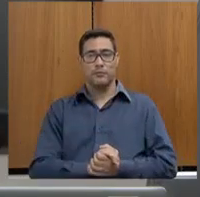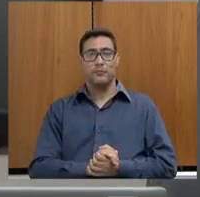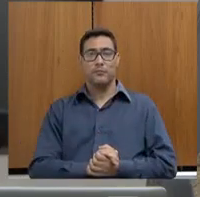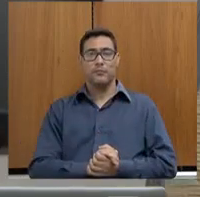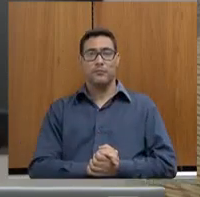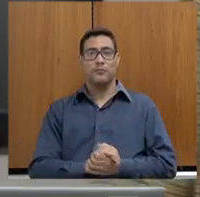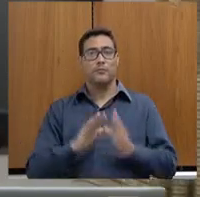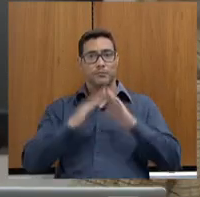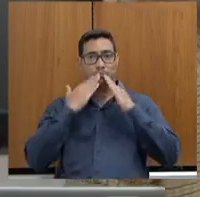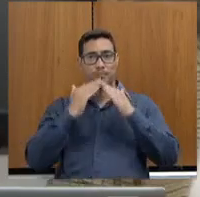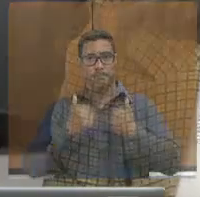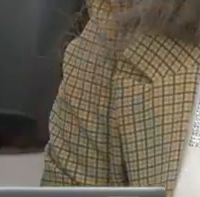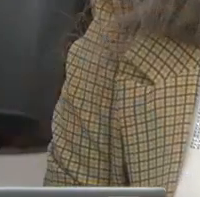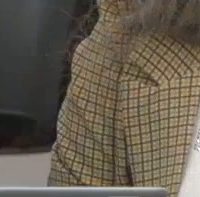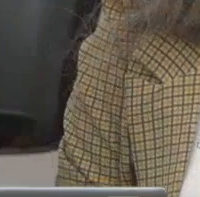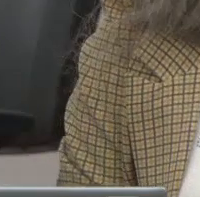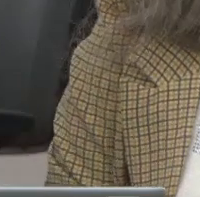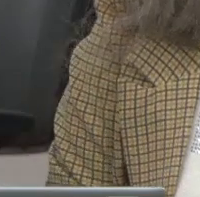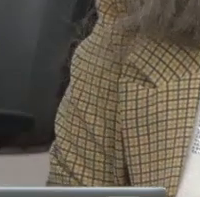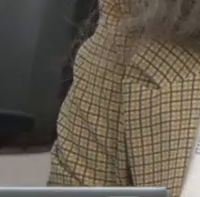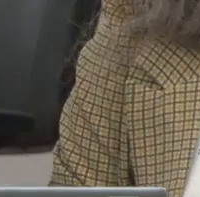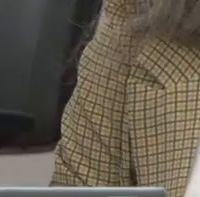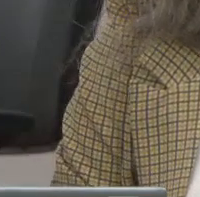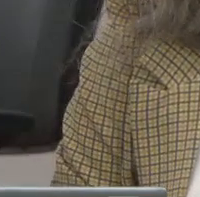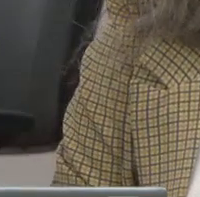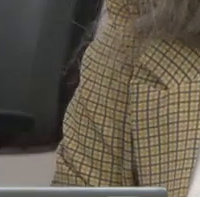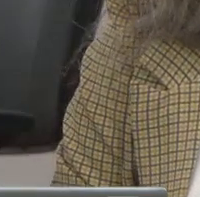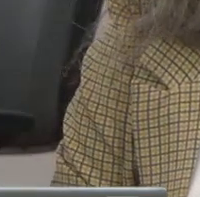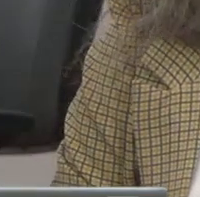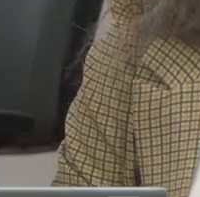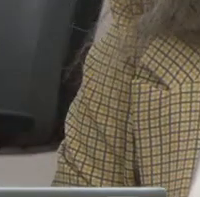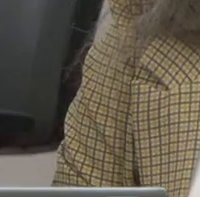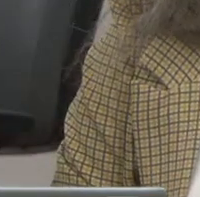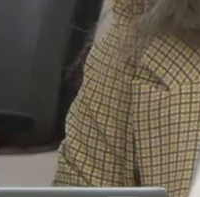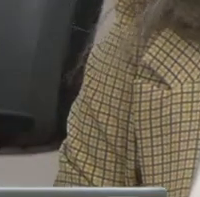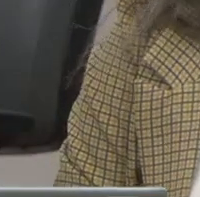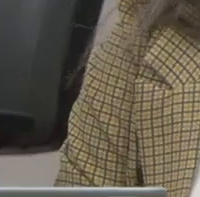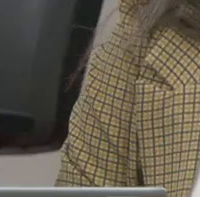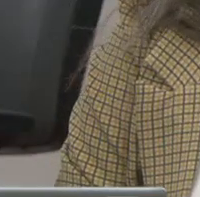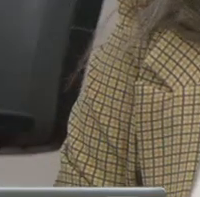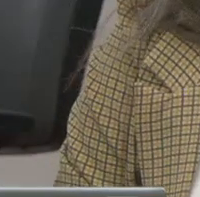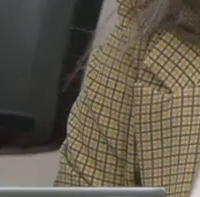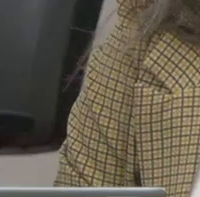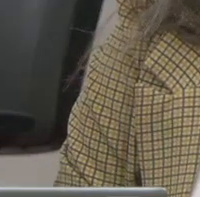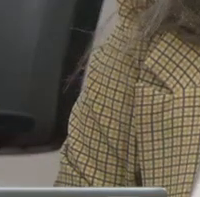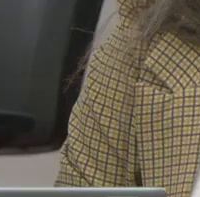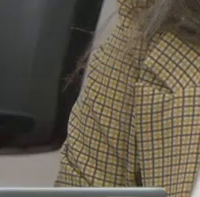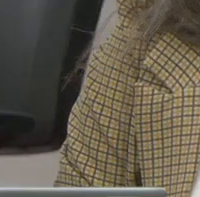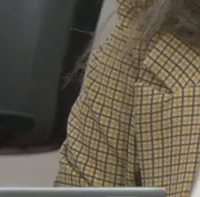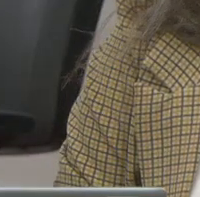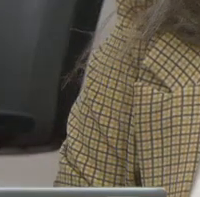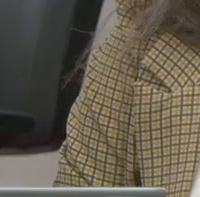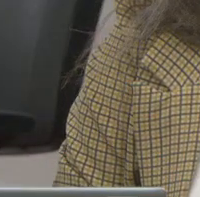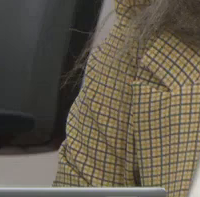Muito melhor. Esse é até um assunto, secretário, que nós vamos abordar no final aqui. É óbvio que